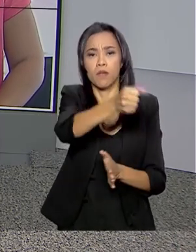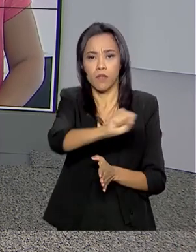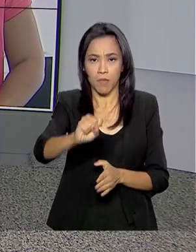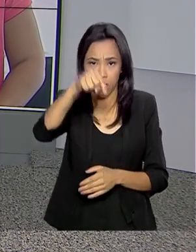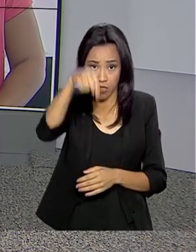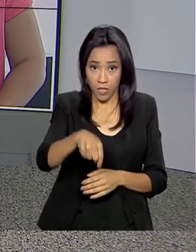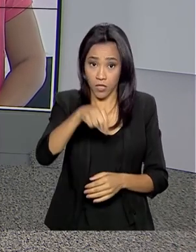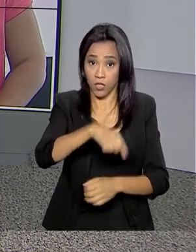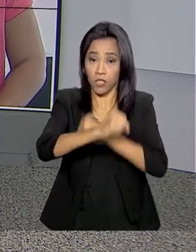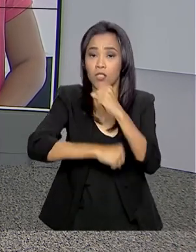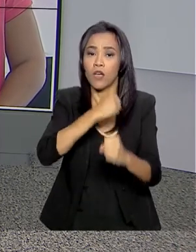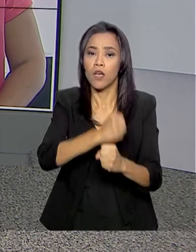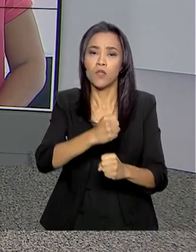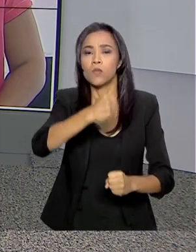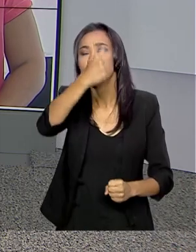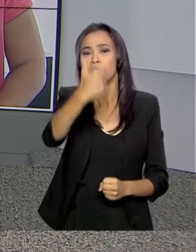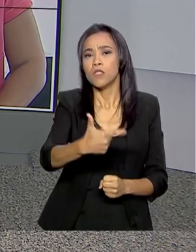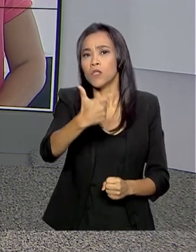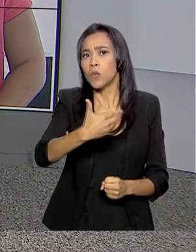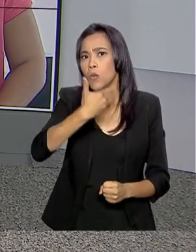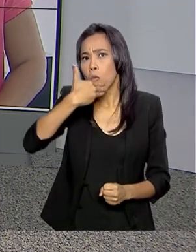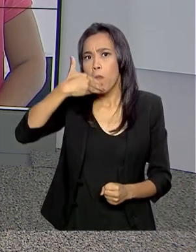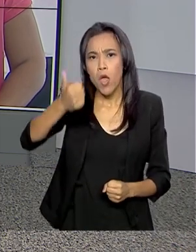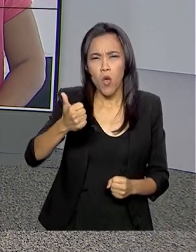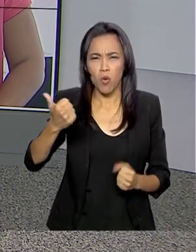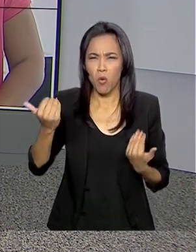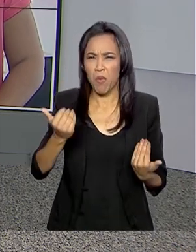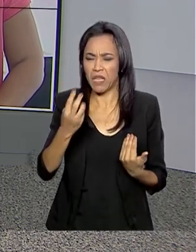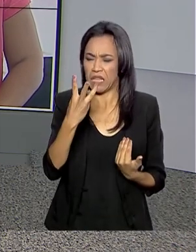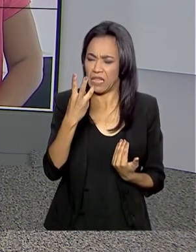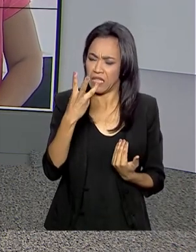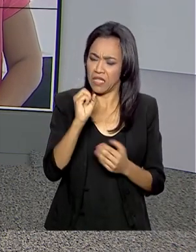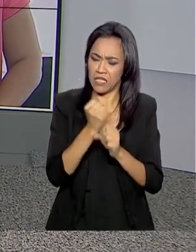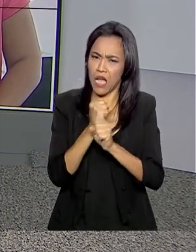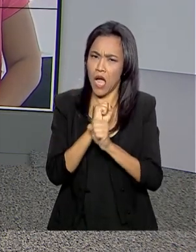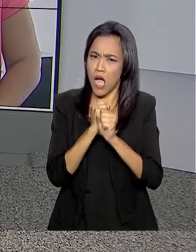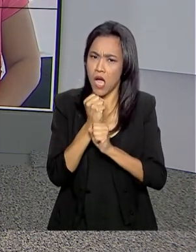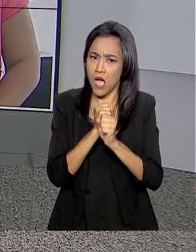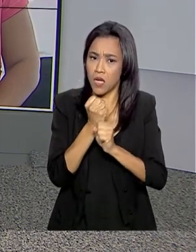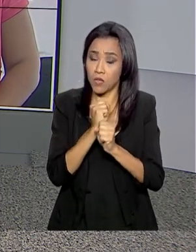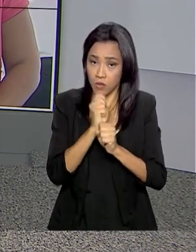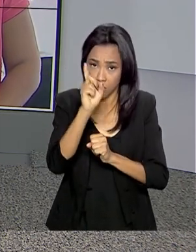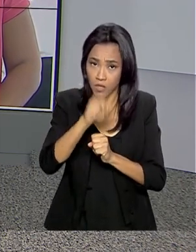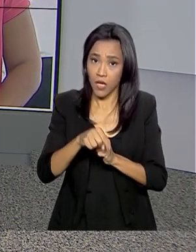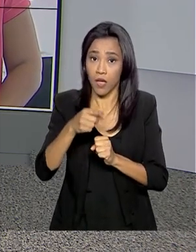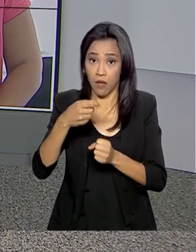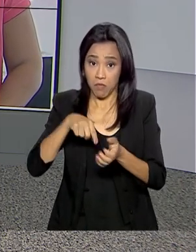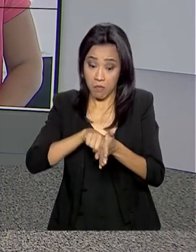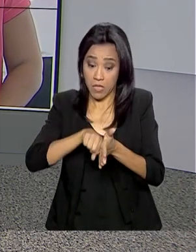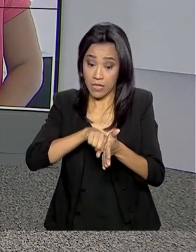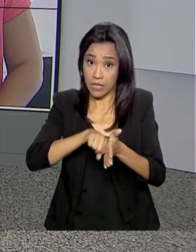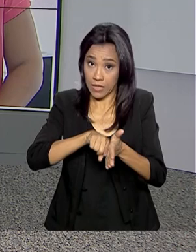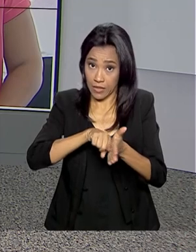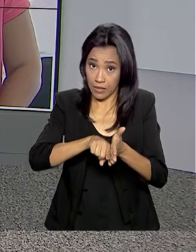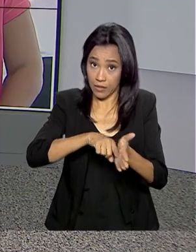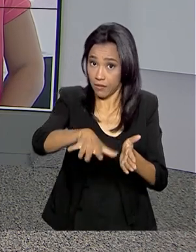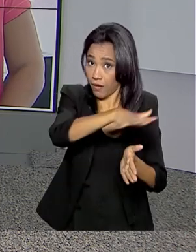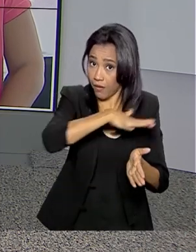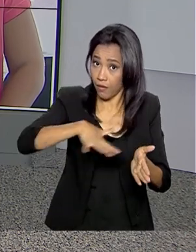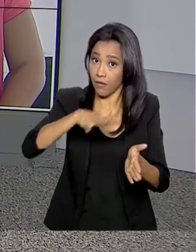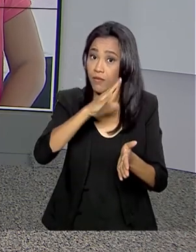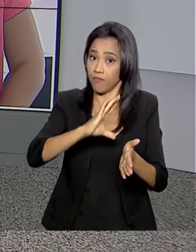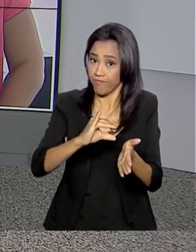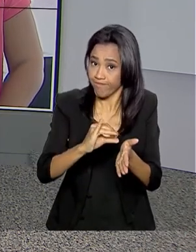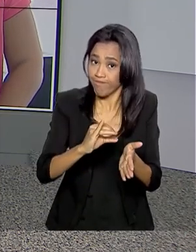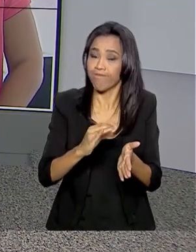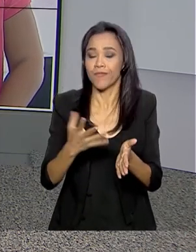deste ano o segundo melhor nível em 30 anos no indicador que mede o impacto da pesquisa científica. Vamos até o